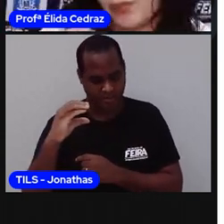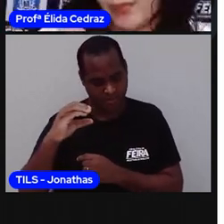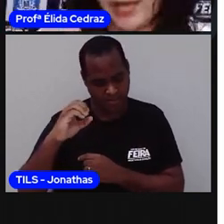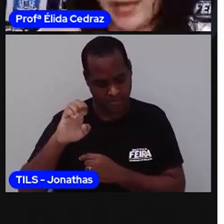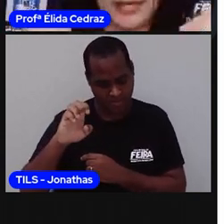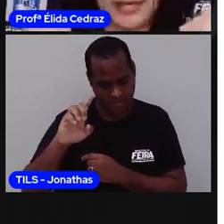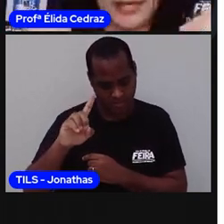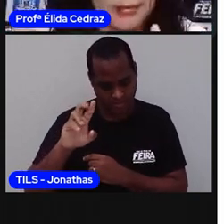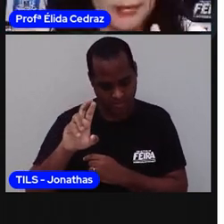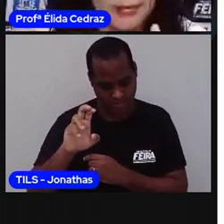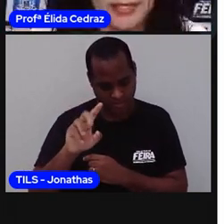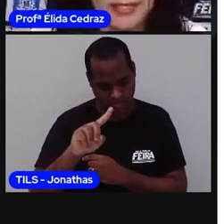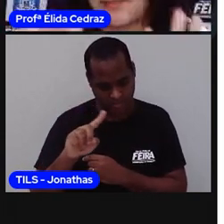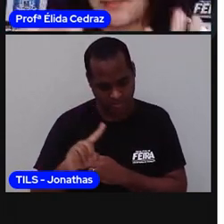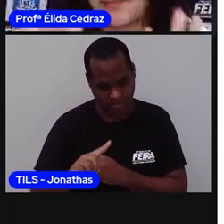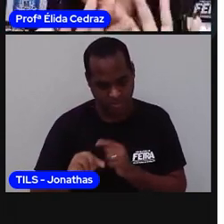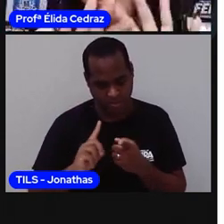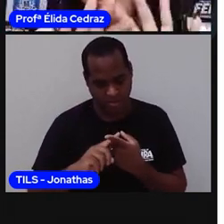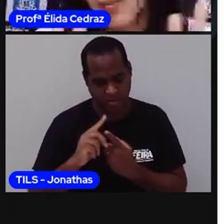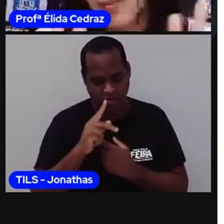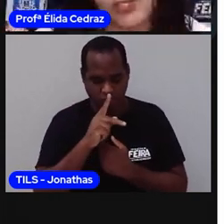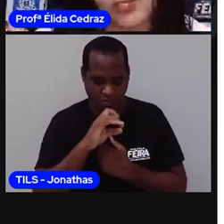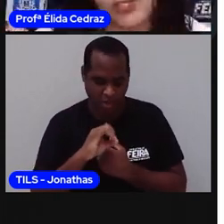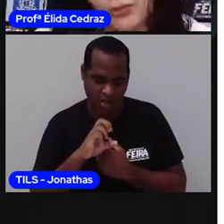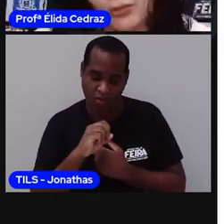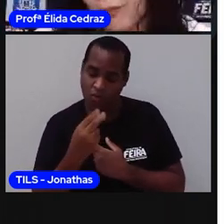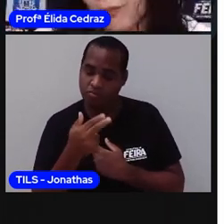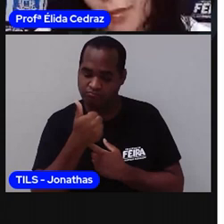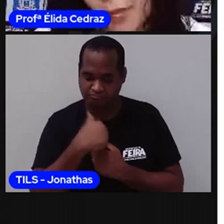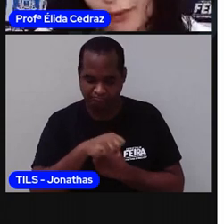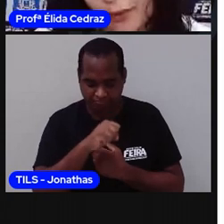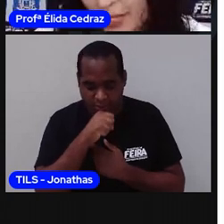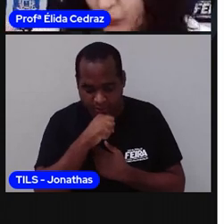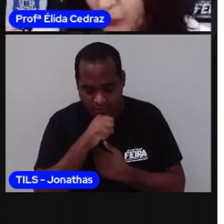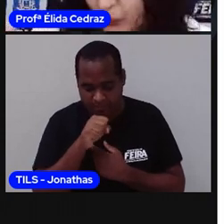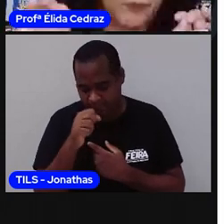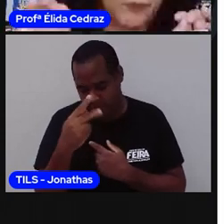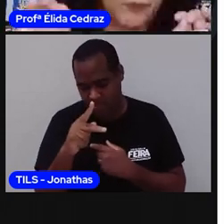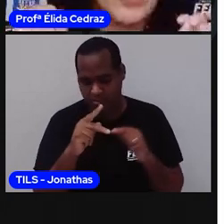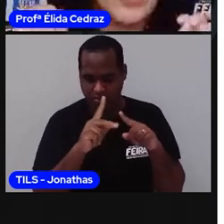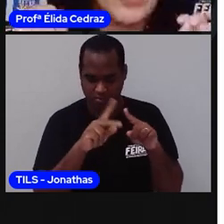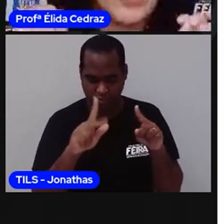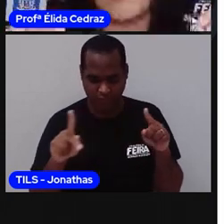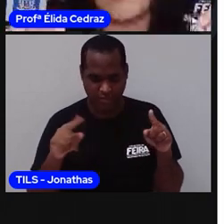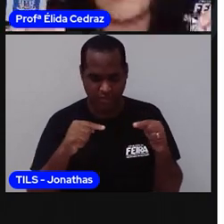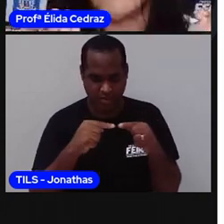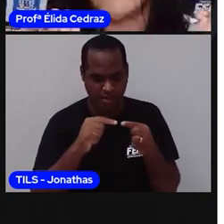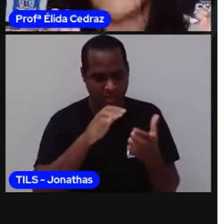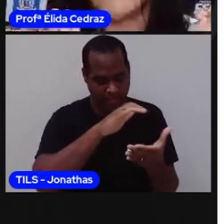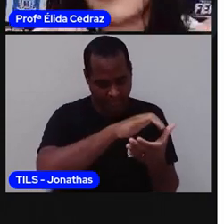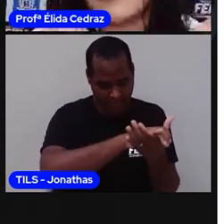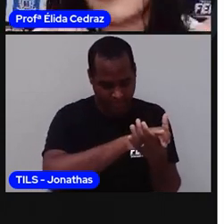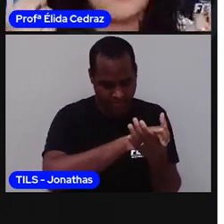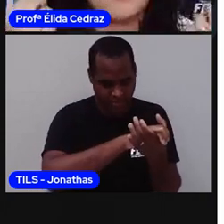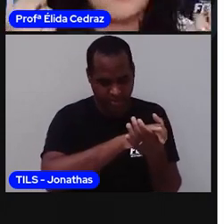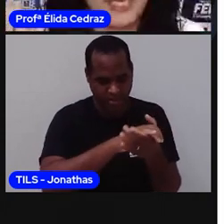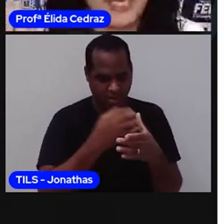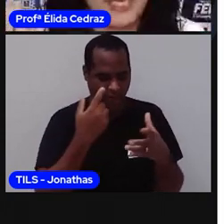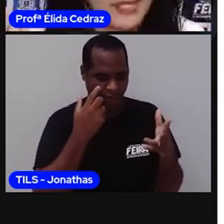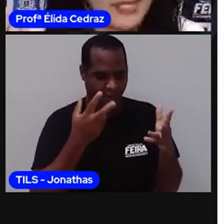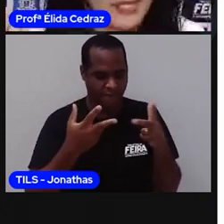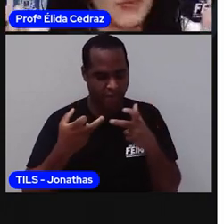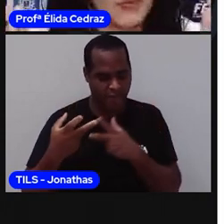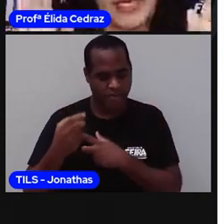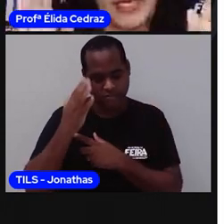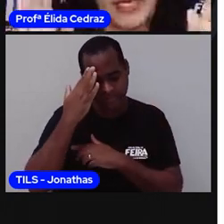recebi do meu pai e da minha mãe. Mas esse nome da Pró já mudou depois que a Pró casou. Então, vamos ver se você